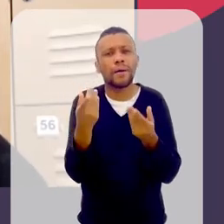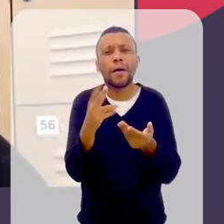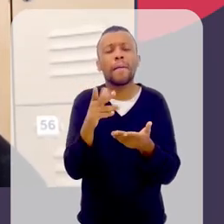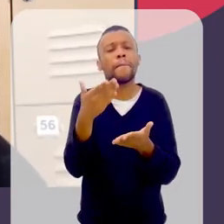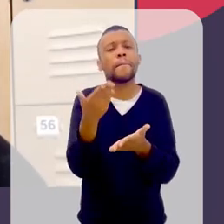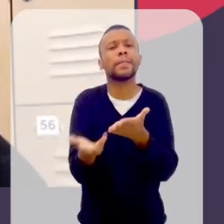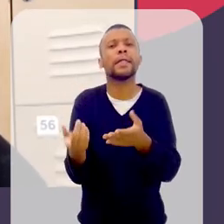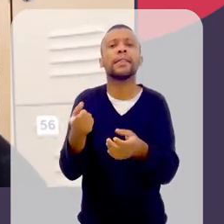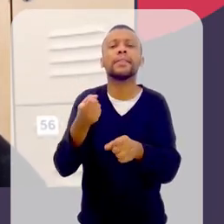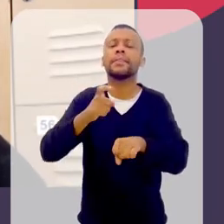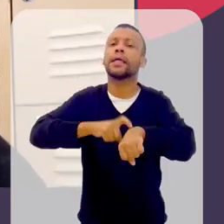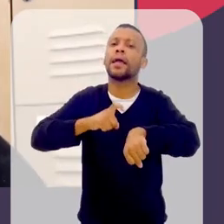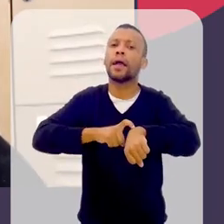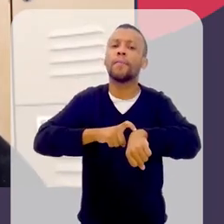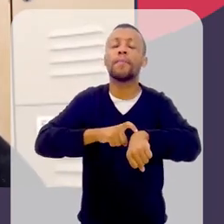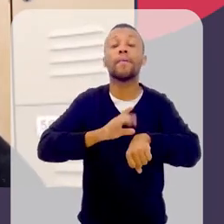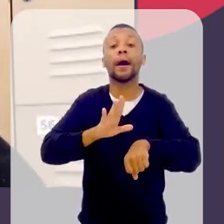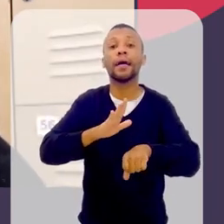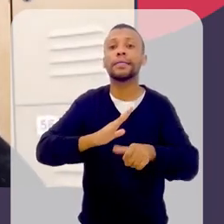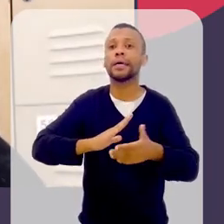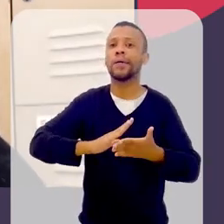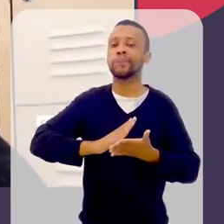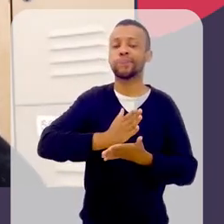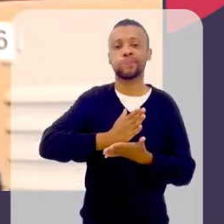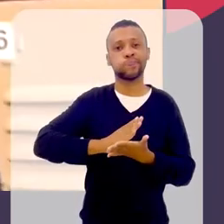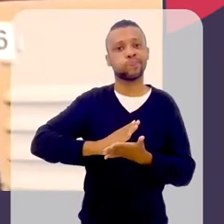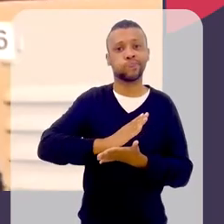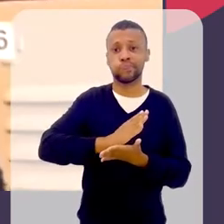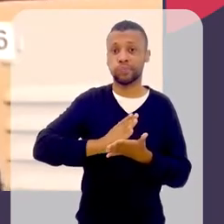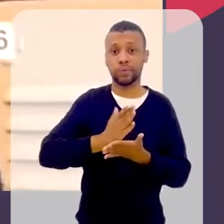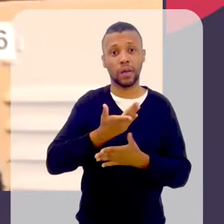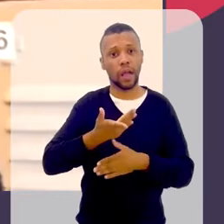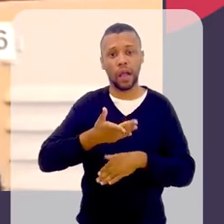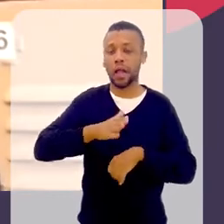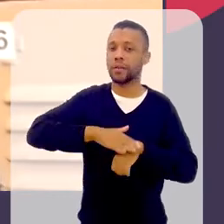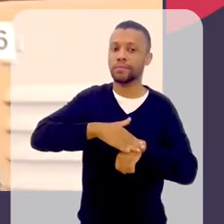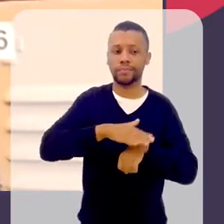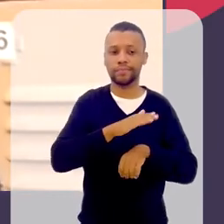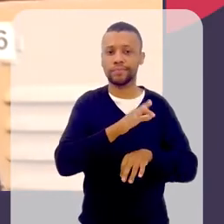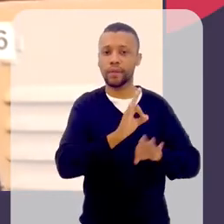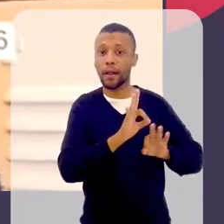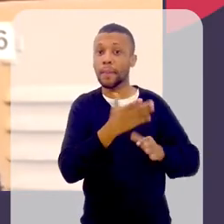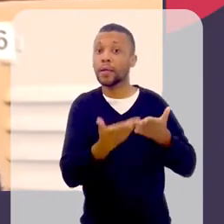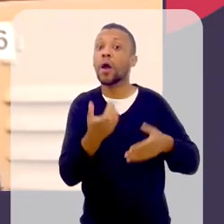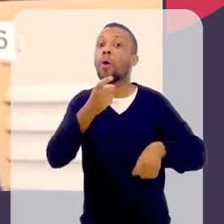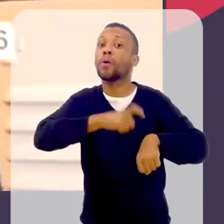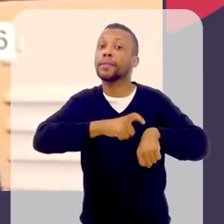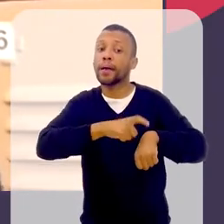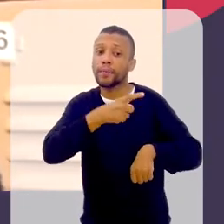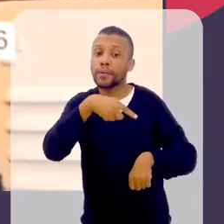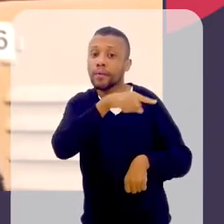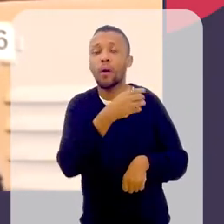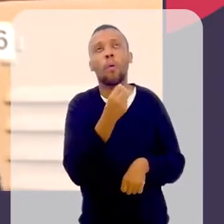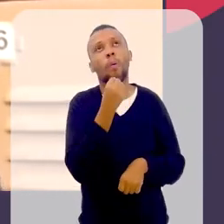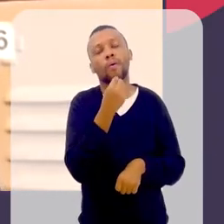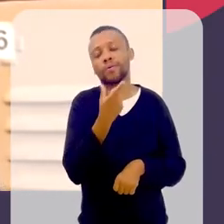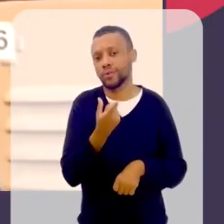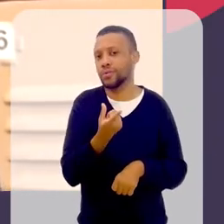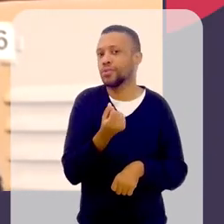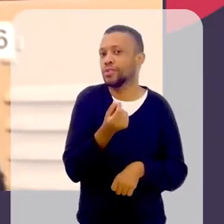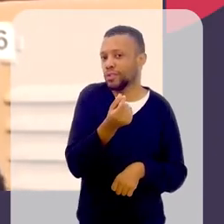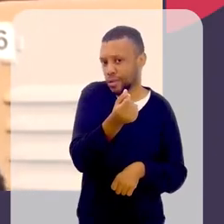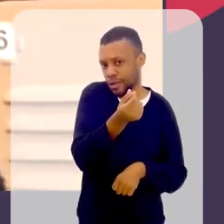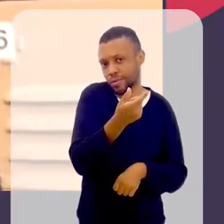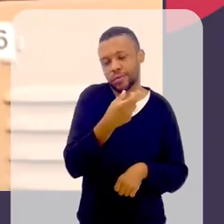perder tempo fazendo isso, sabe? Mas incomodava tanto. E eles faziam isso, eles perdiam o tempo deles, e provavelmente o